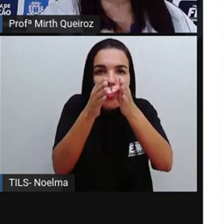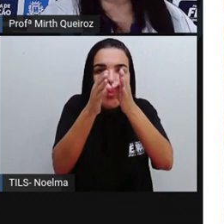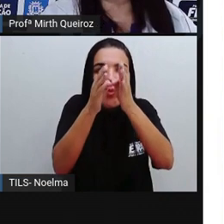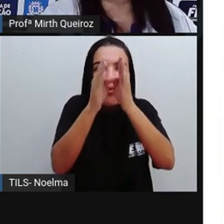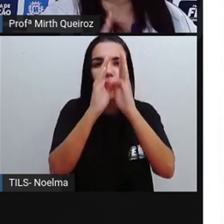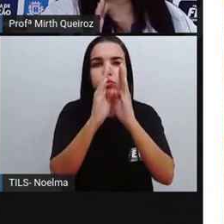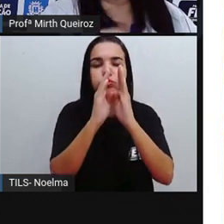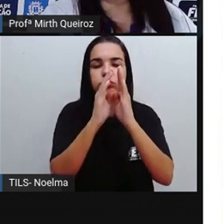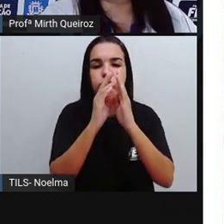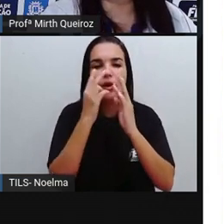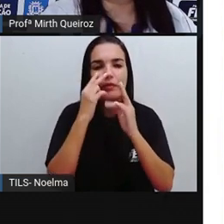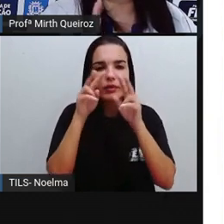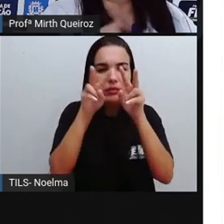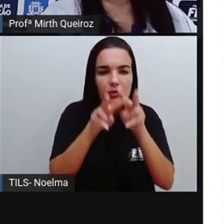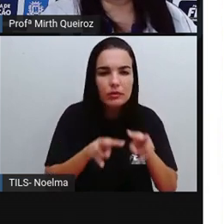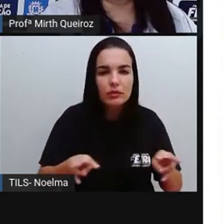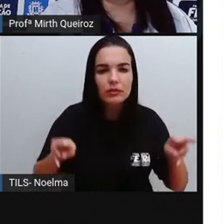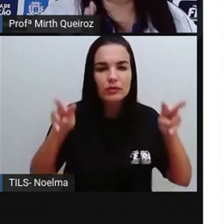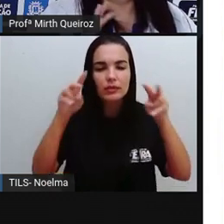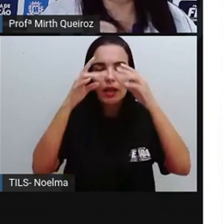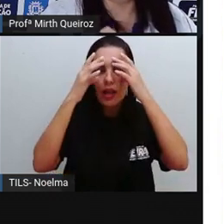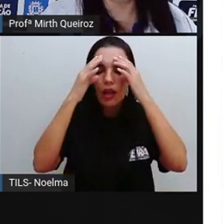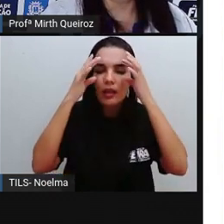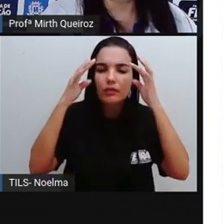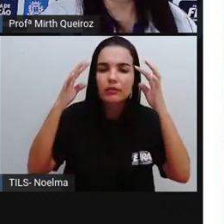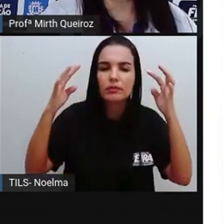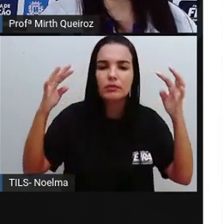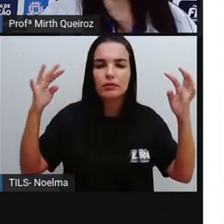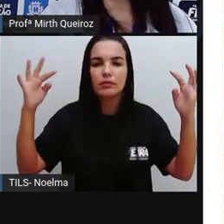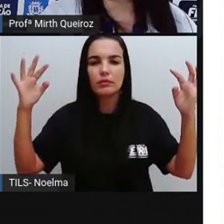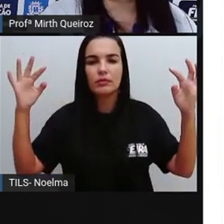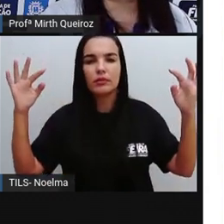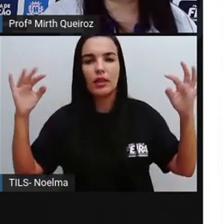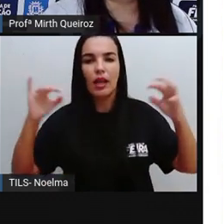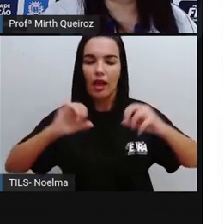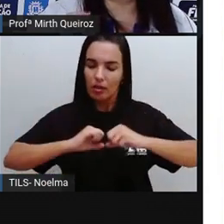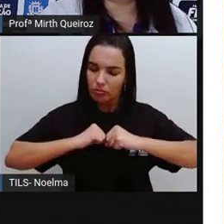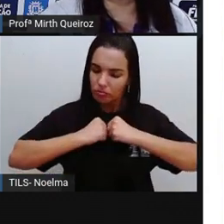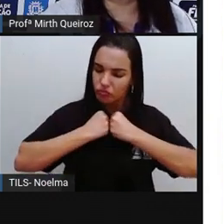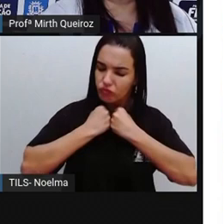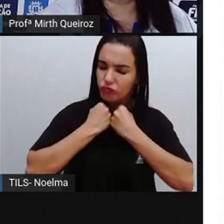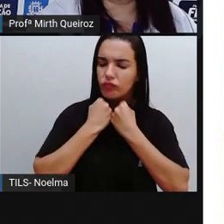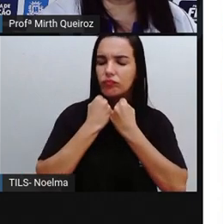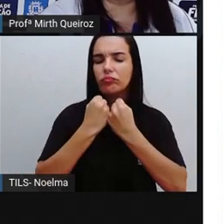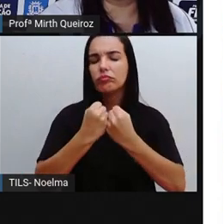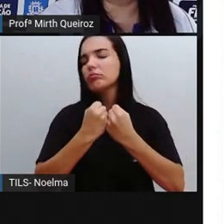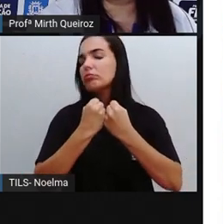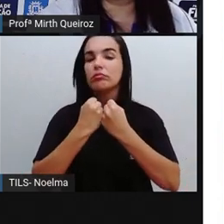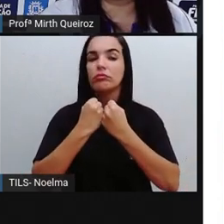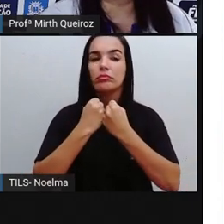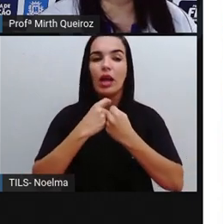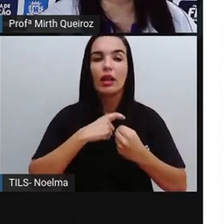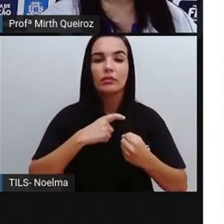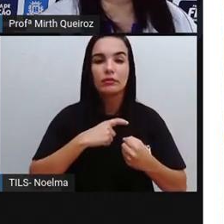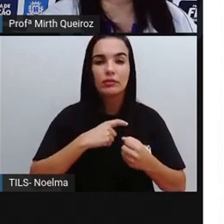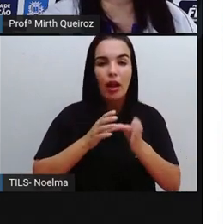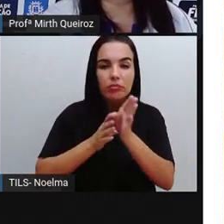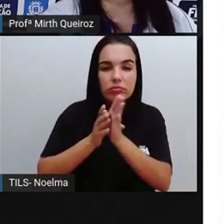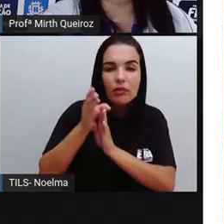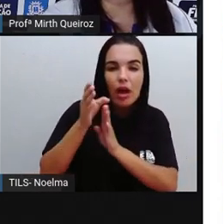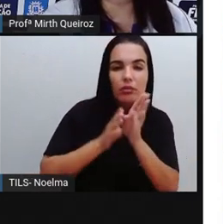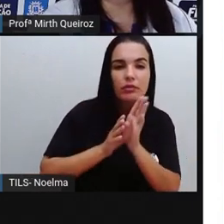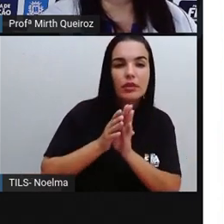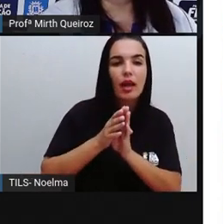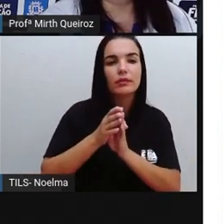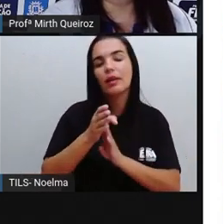vendo essa imagem aí, a gente começa a criar, a ser orientados aí